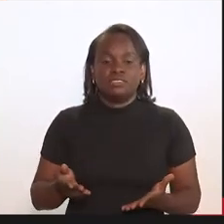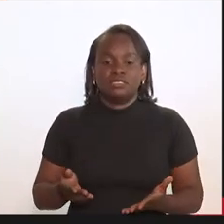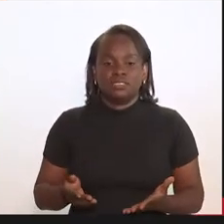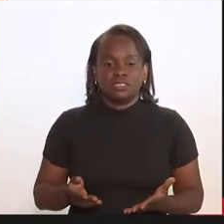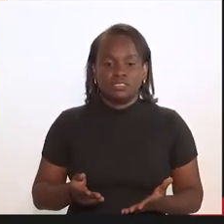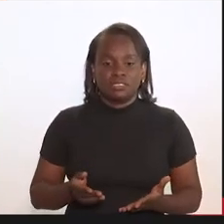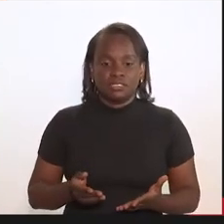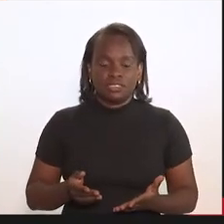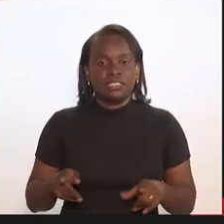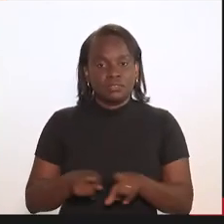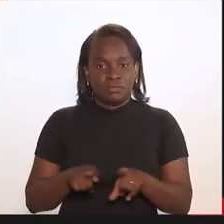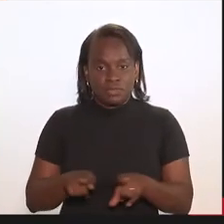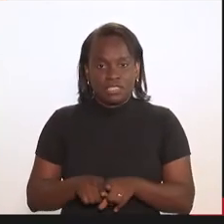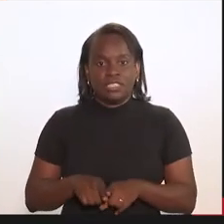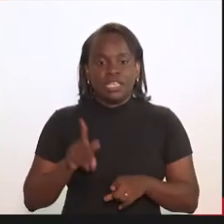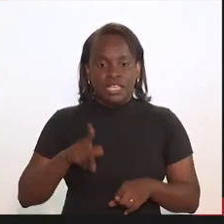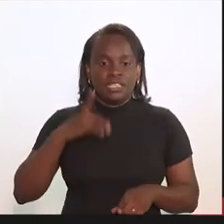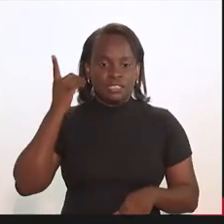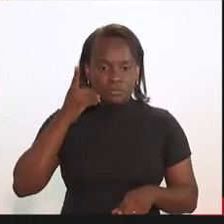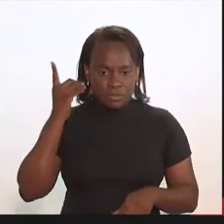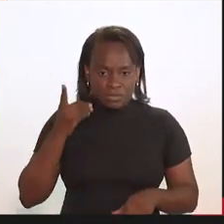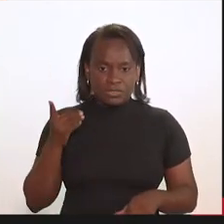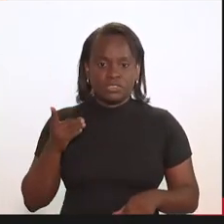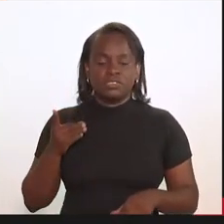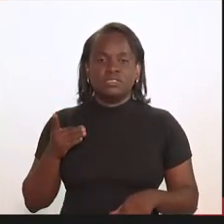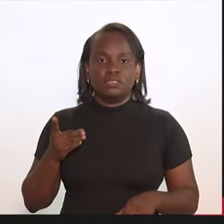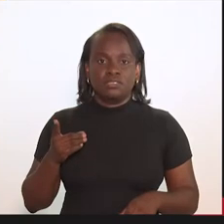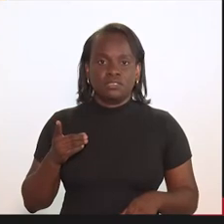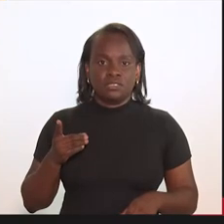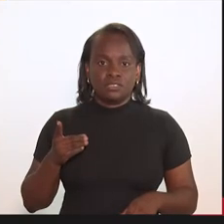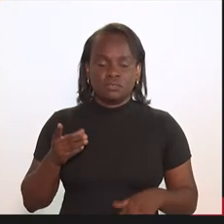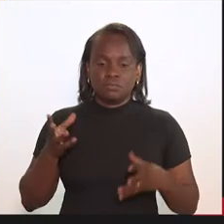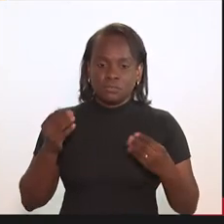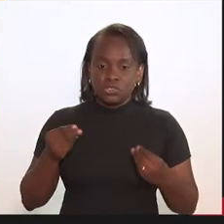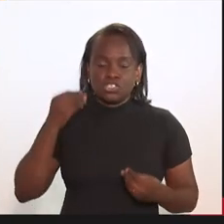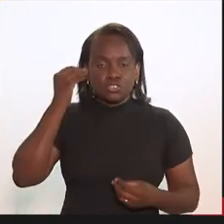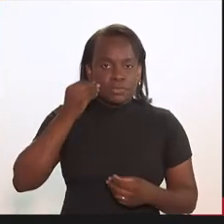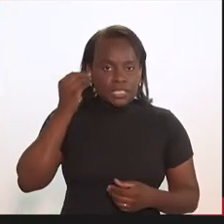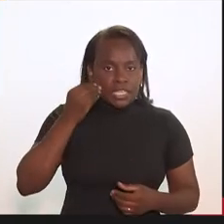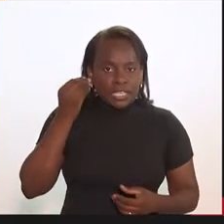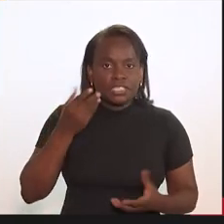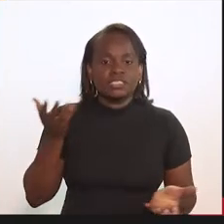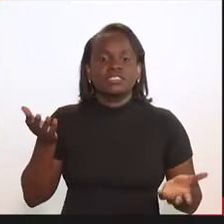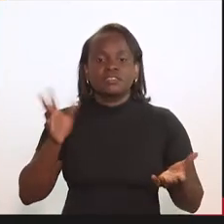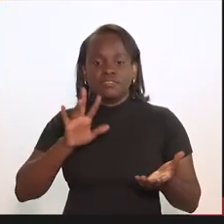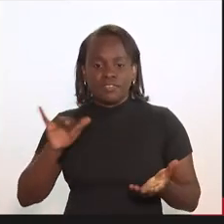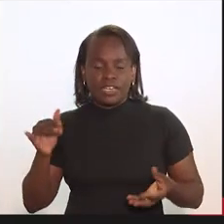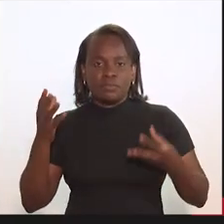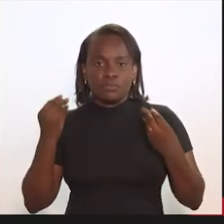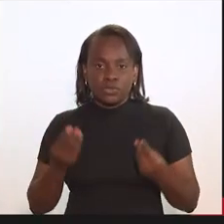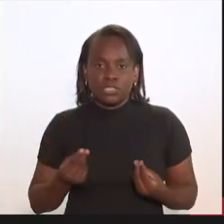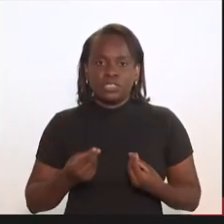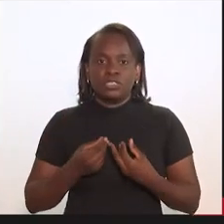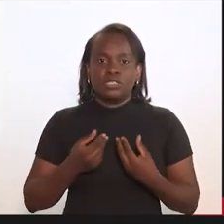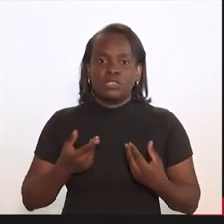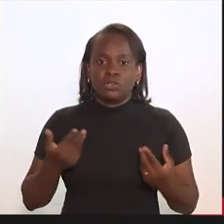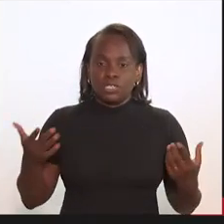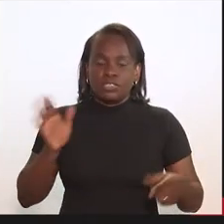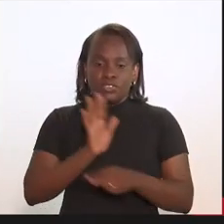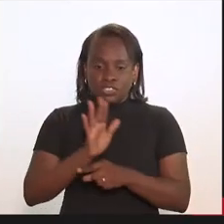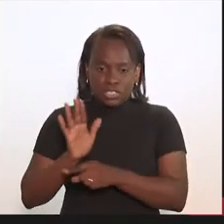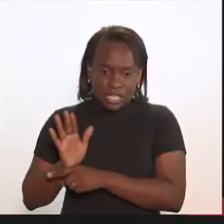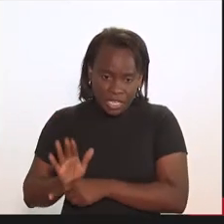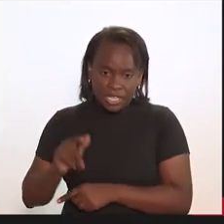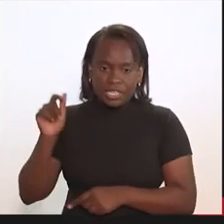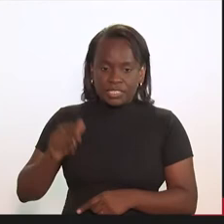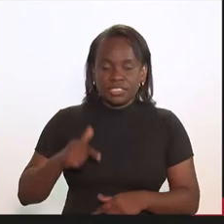Excelência também é um deputado de grande experiência, vai ter muita, muita